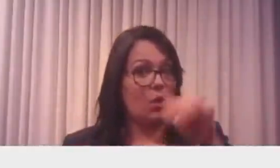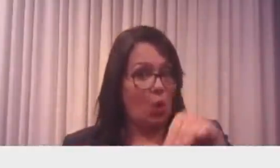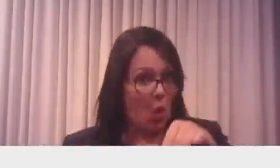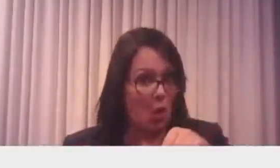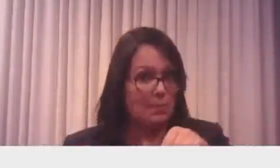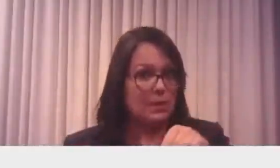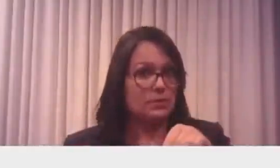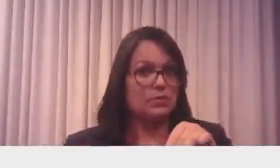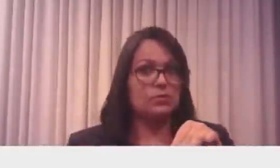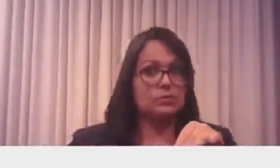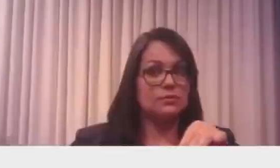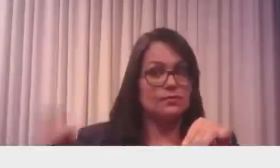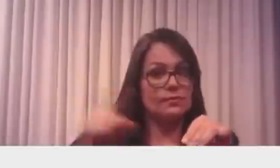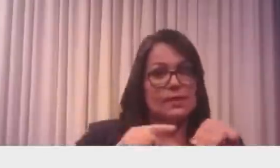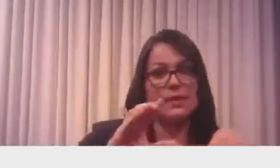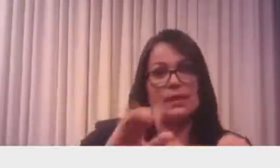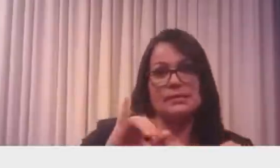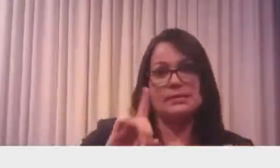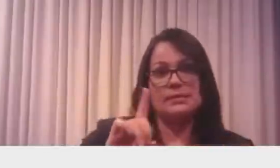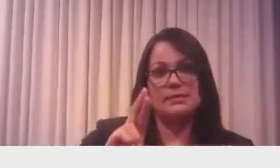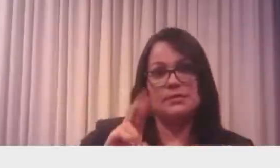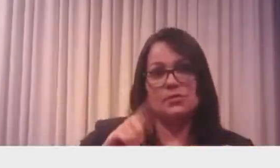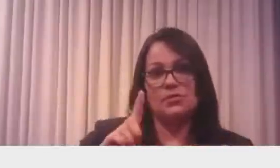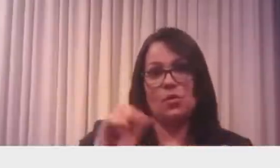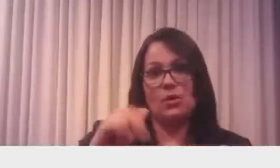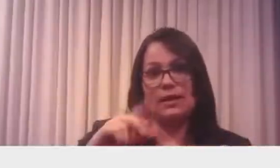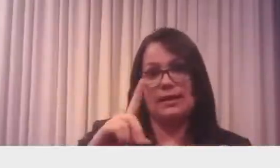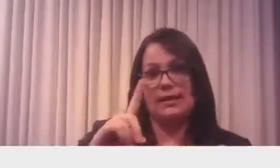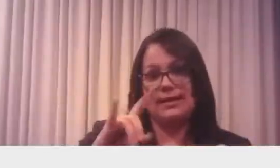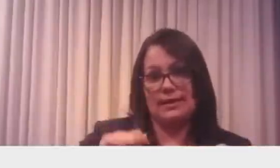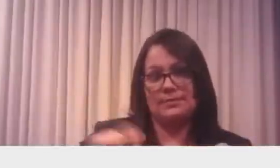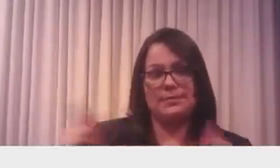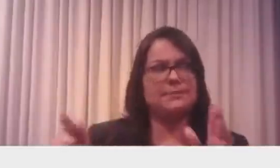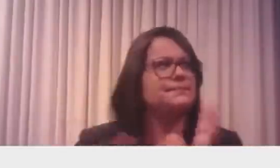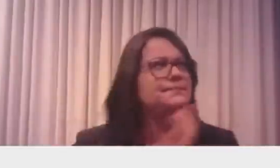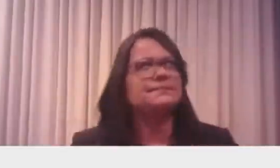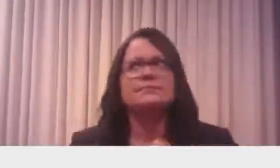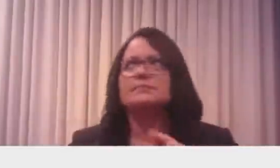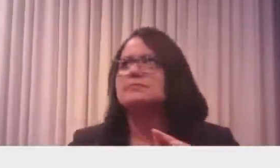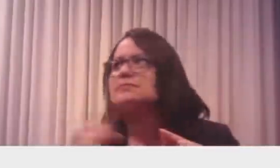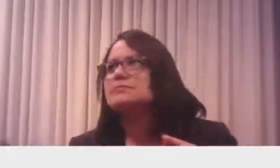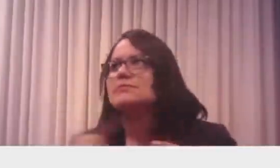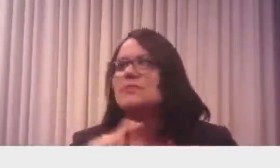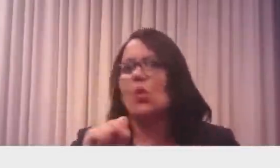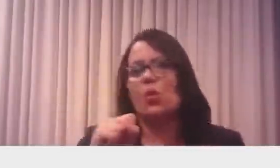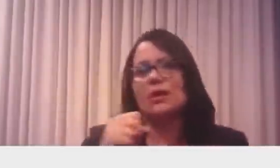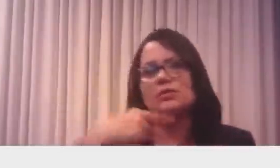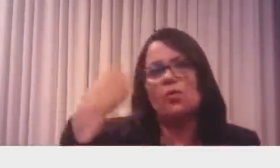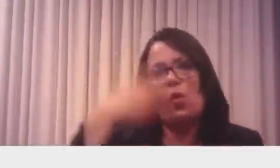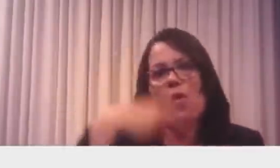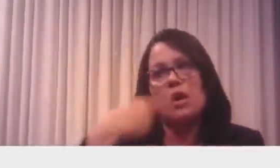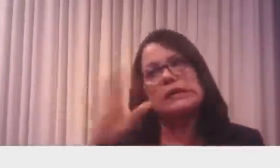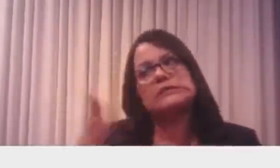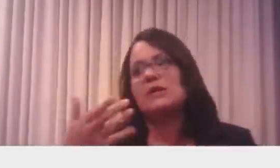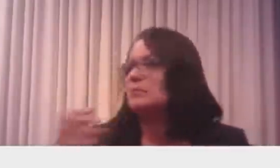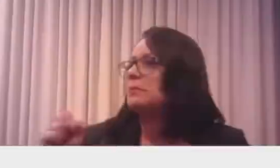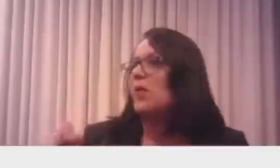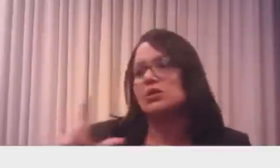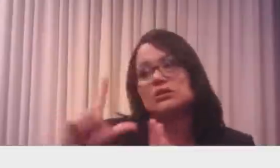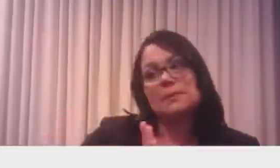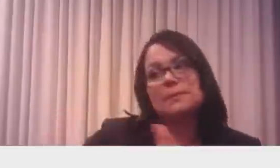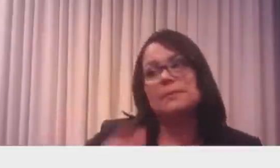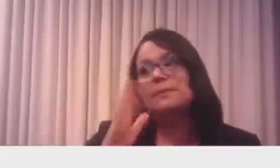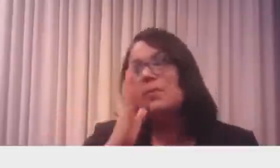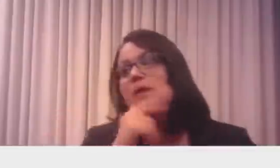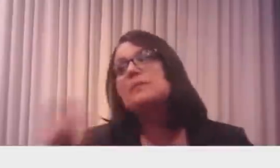Até Cidrolândia. terra de Cidrolândia tinha asfalto. O cara fazia as contas. Para ir e voltar eu vou levar oito horas. Pode ser tarde. Oito horas.